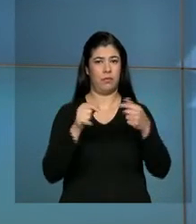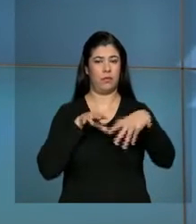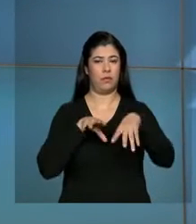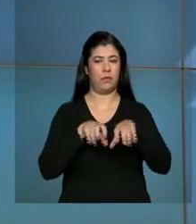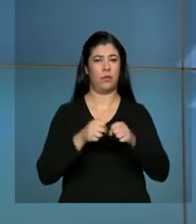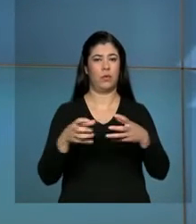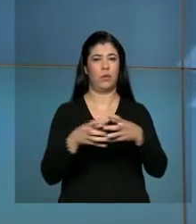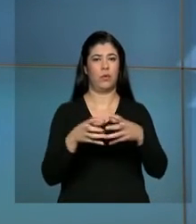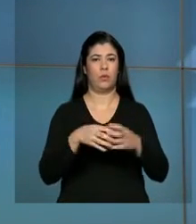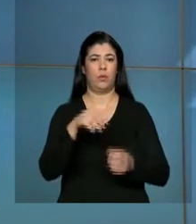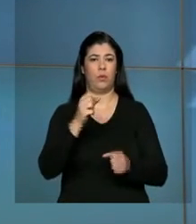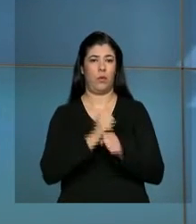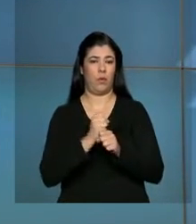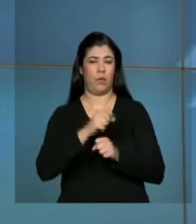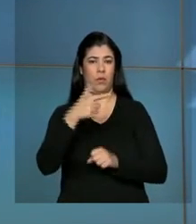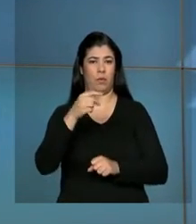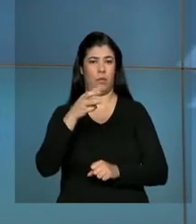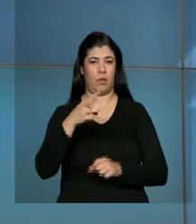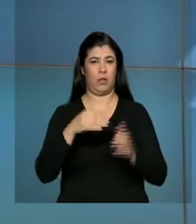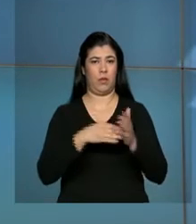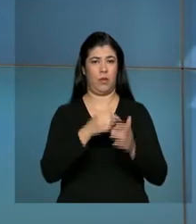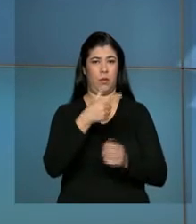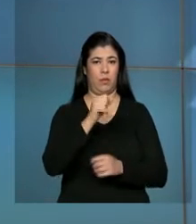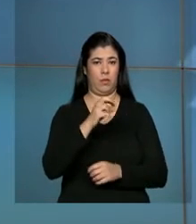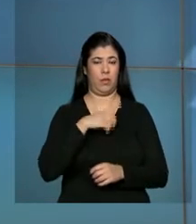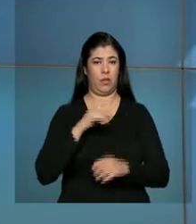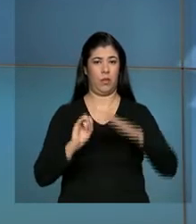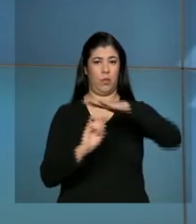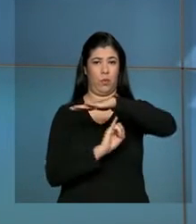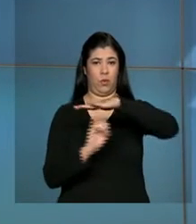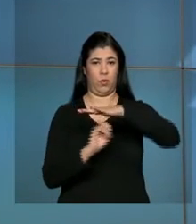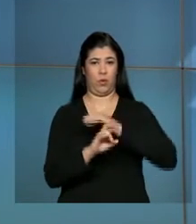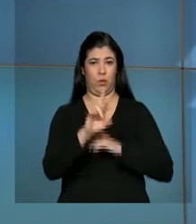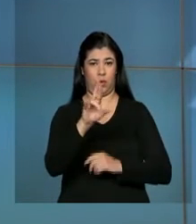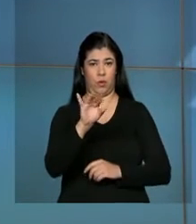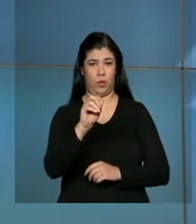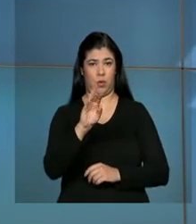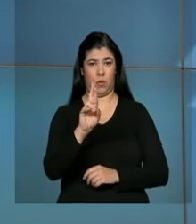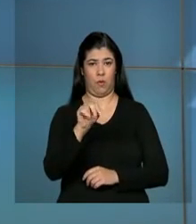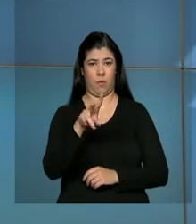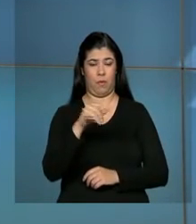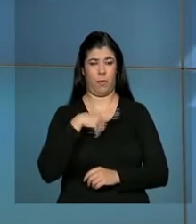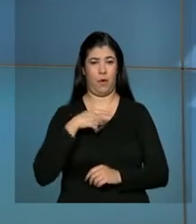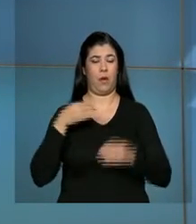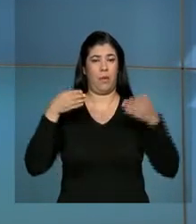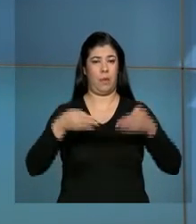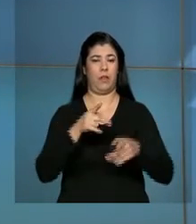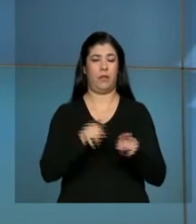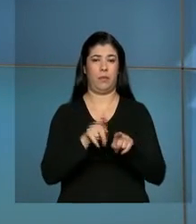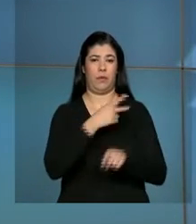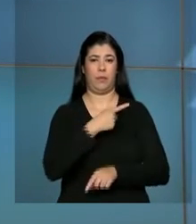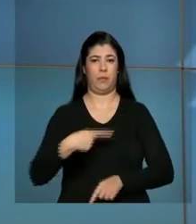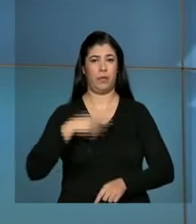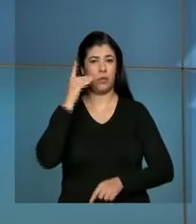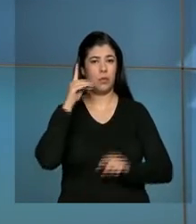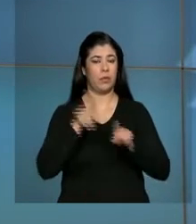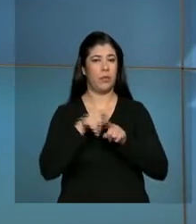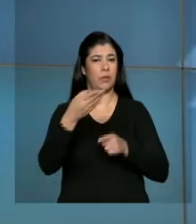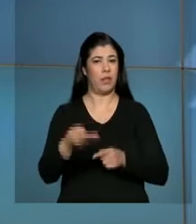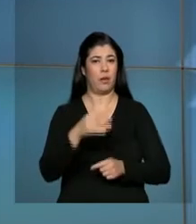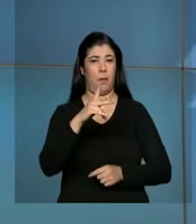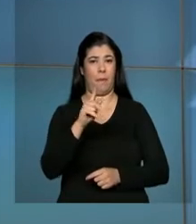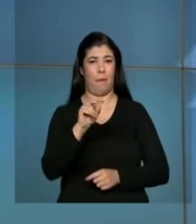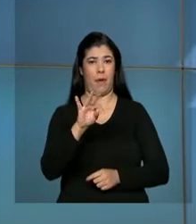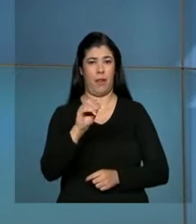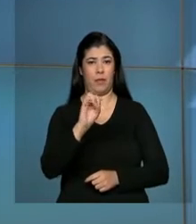da turma 2013-2015 do Instituto Rio Branco, com a presença da presidenta Dilma Rousseff. E também no Palácio do Itamaraty